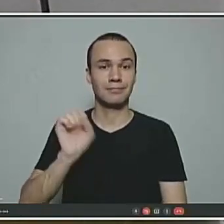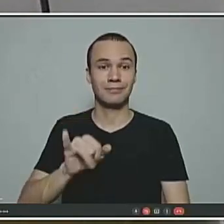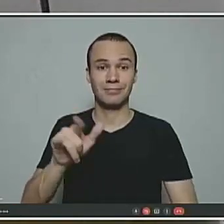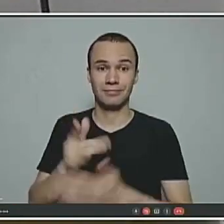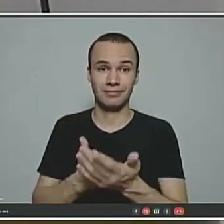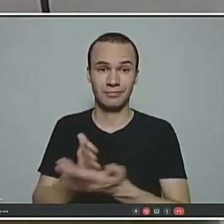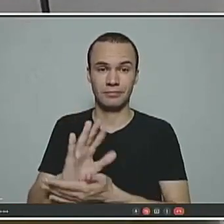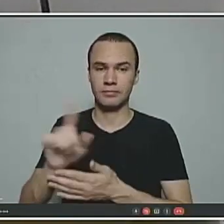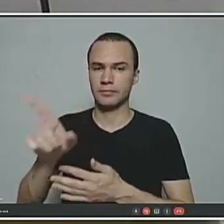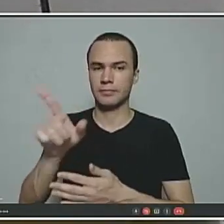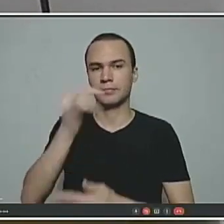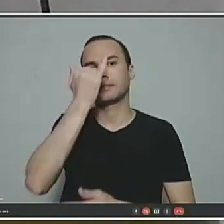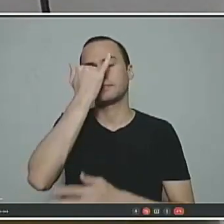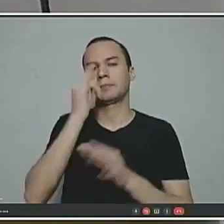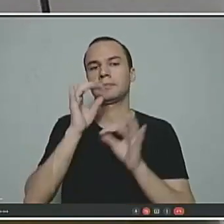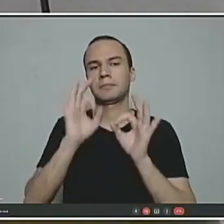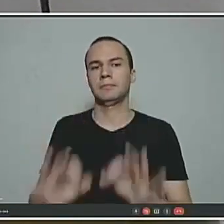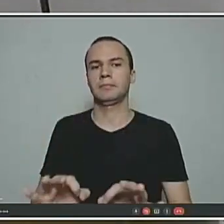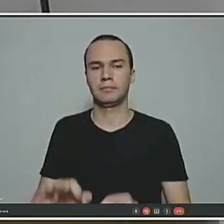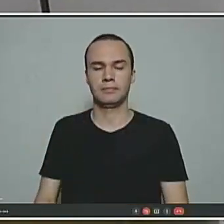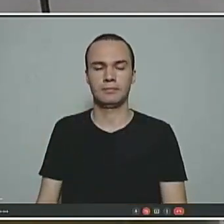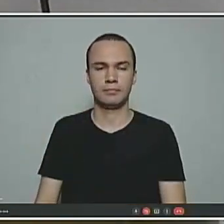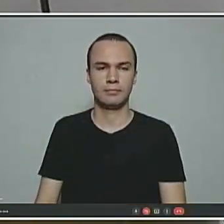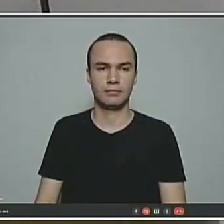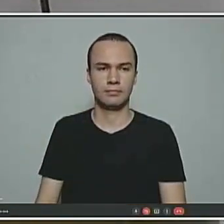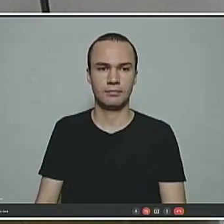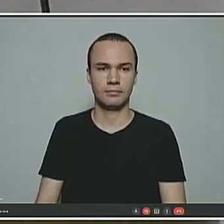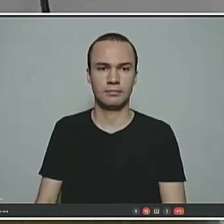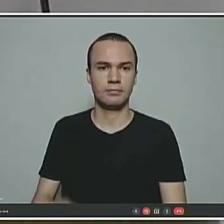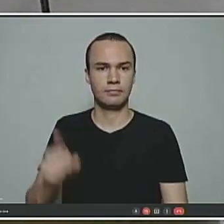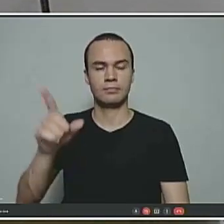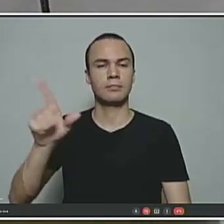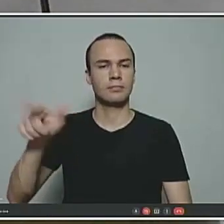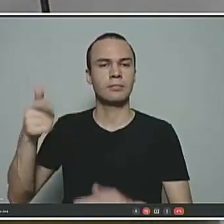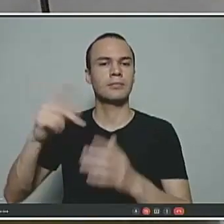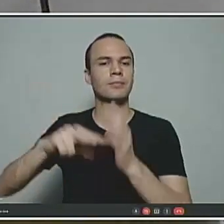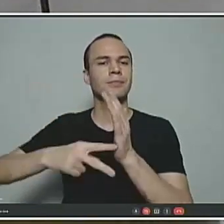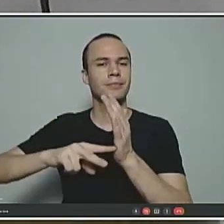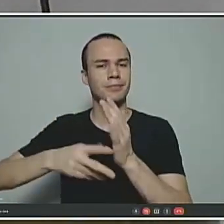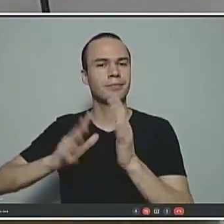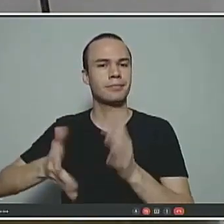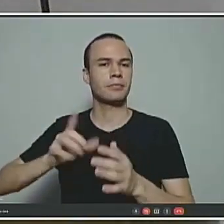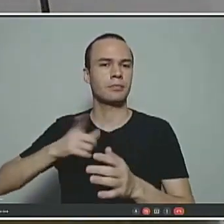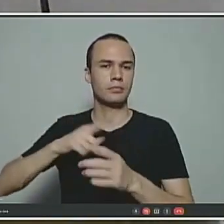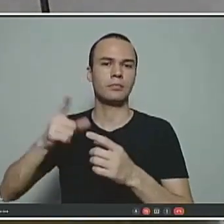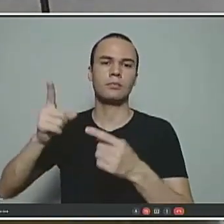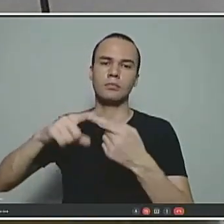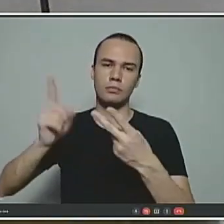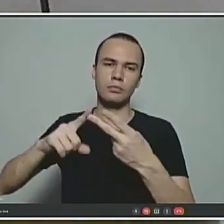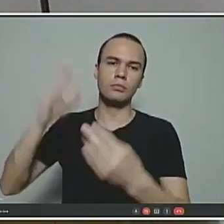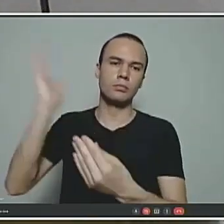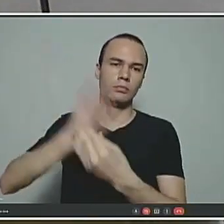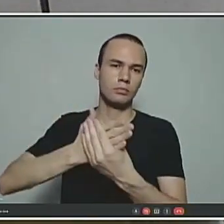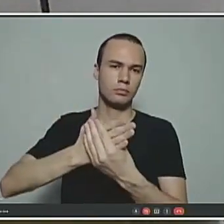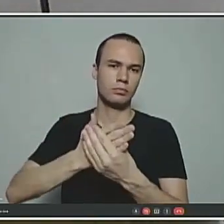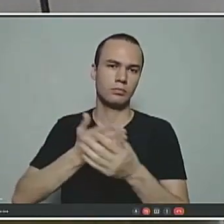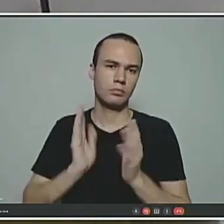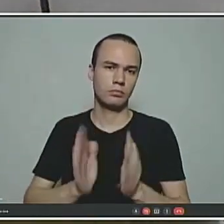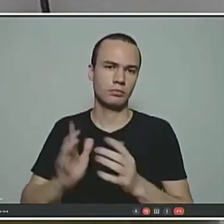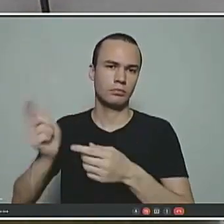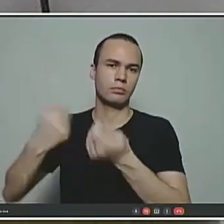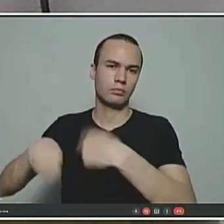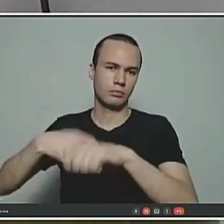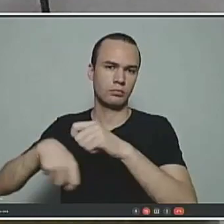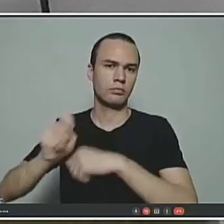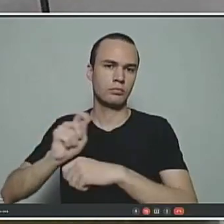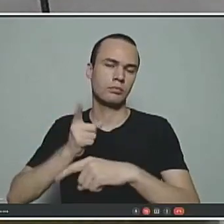nós vamos entrar com medidas judicial cabíveis. E quero ressaltar que o sindicato magistério já possui duas ações civil pública contra a administração por